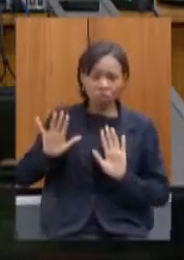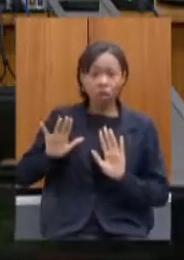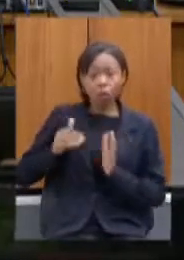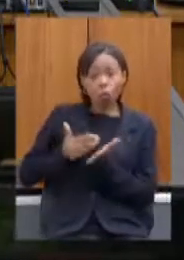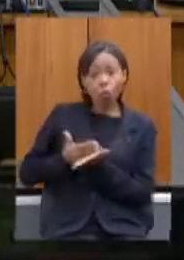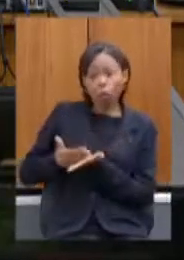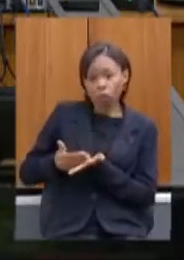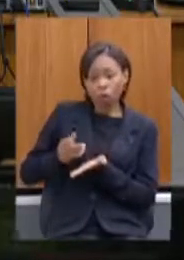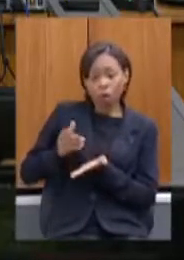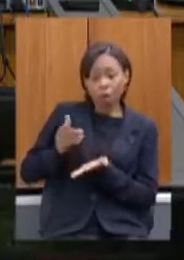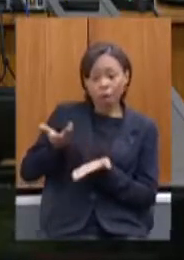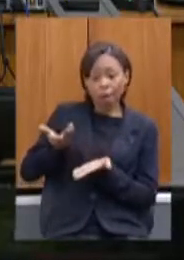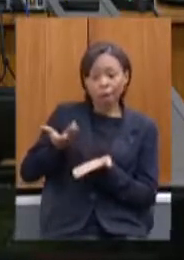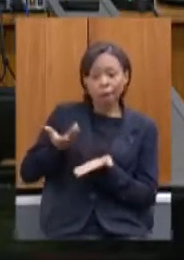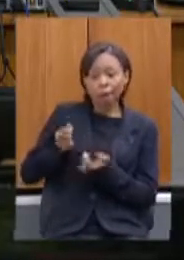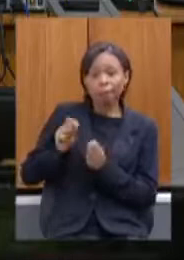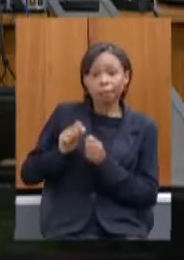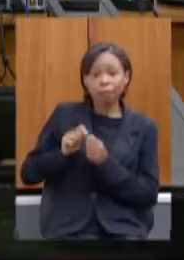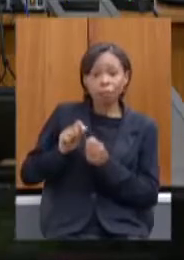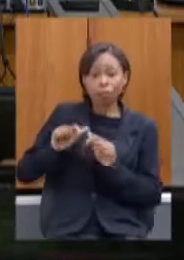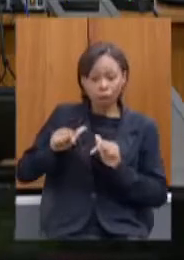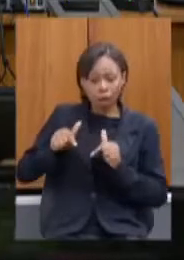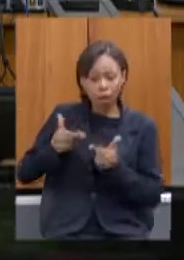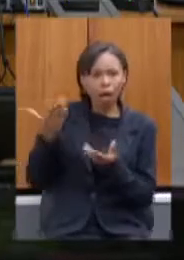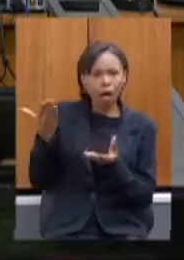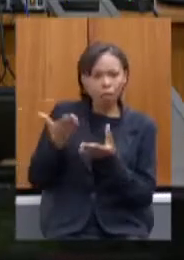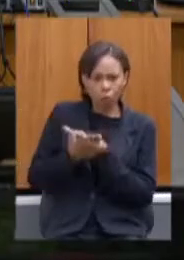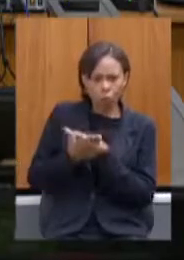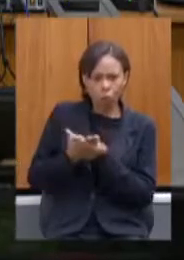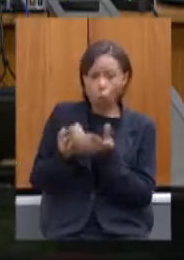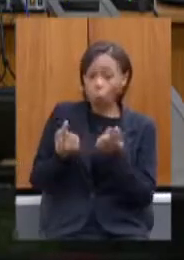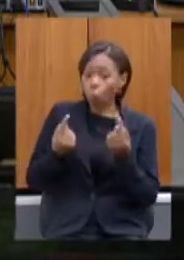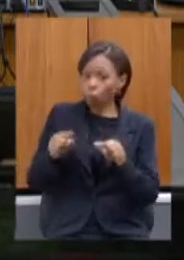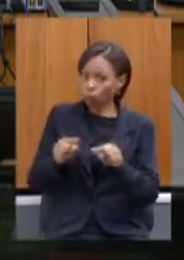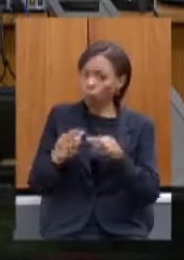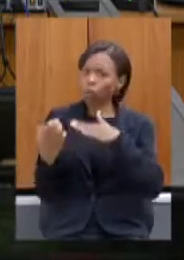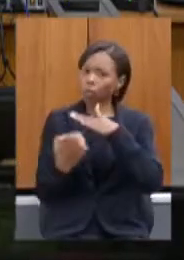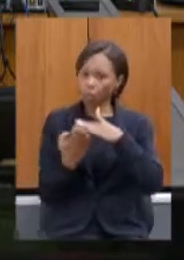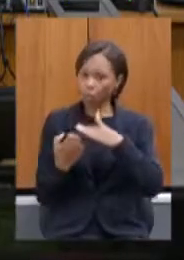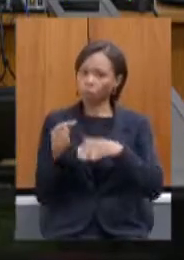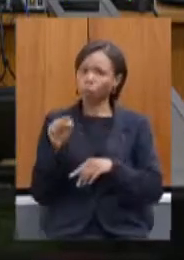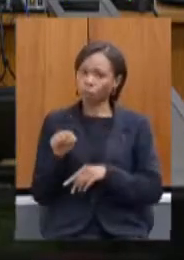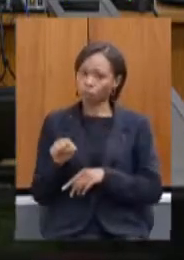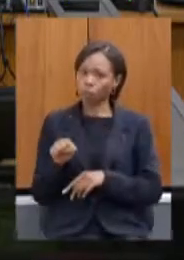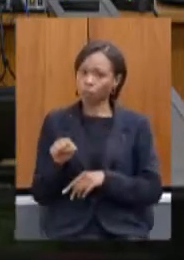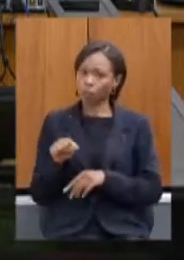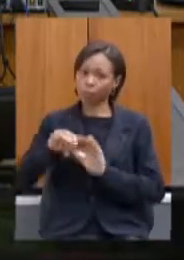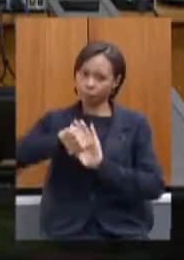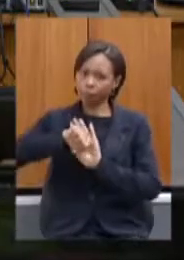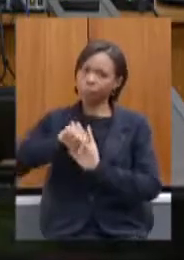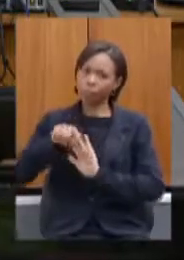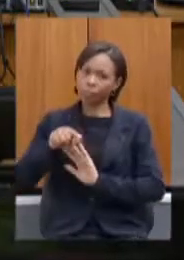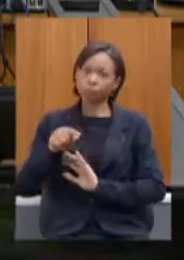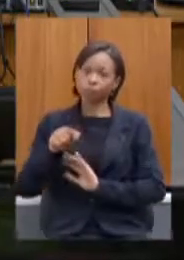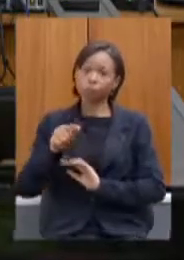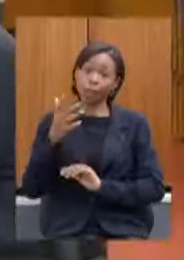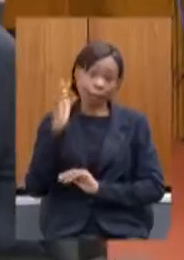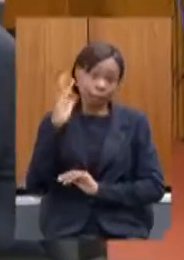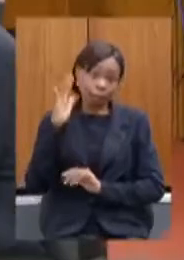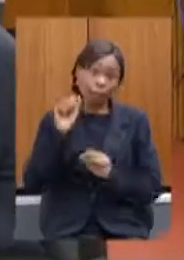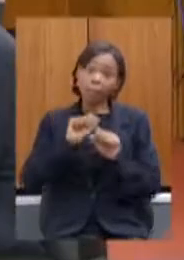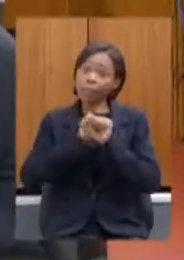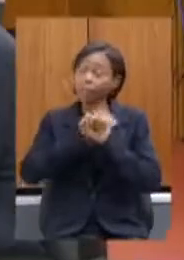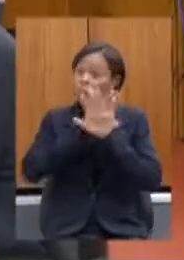empresa que cometeu um crime e é é bom que fique claro nós dois inclusive participamos né deputada Beatriz daquela